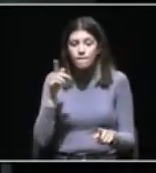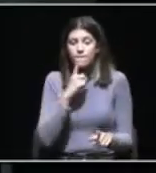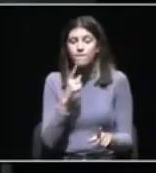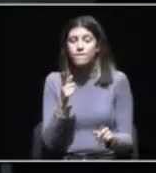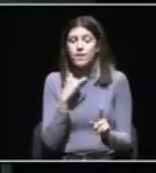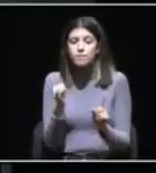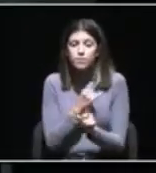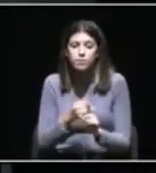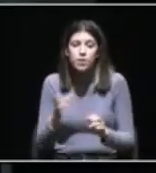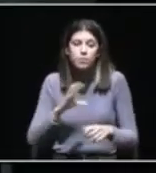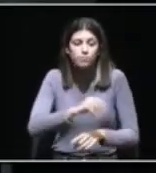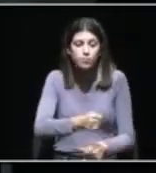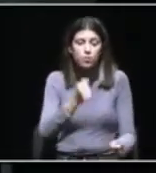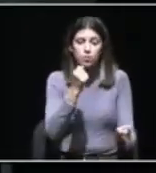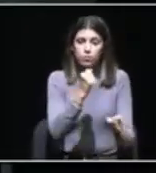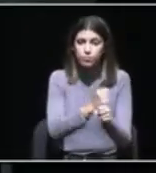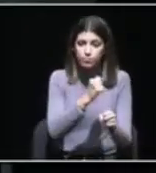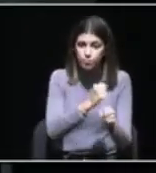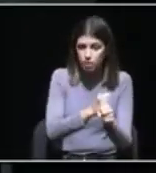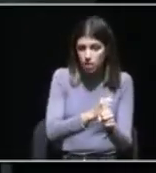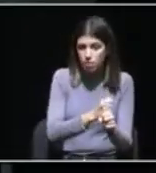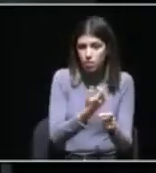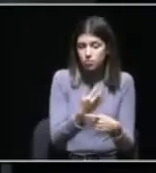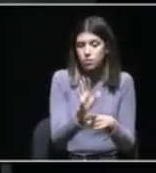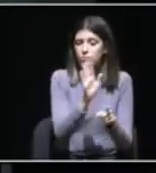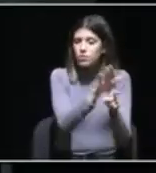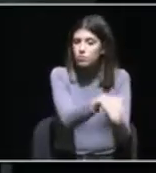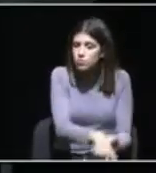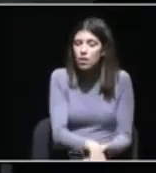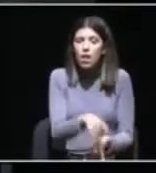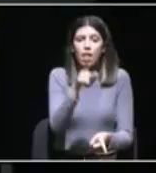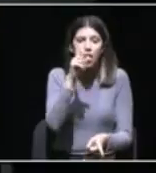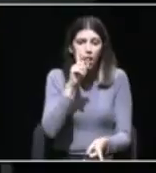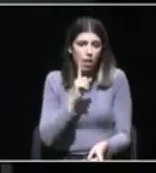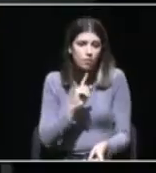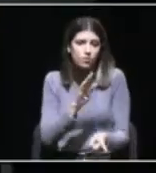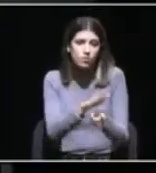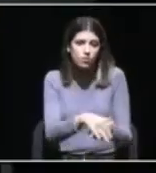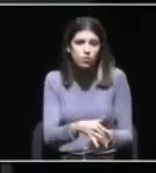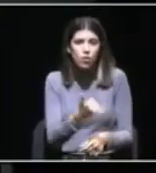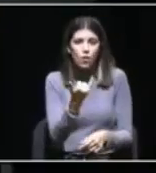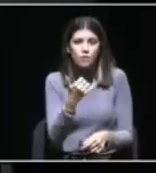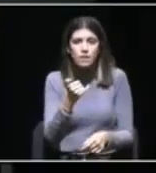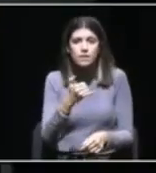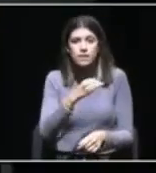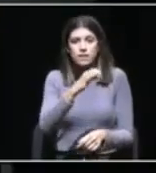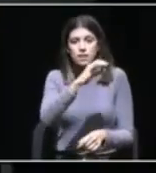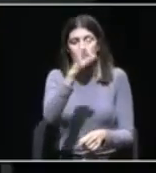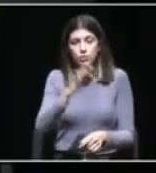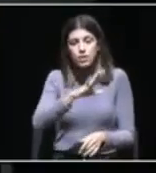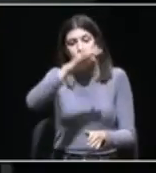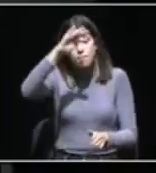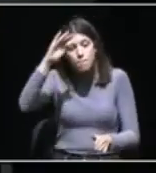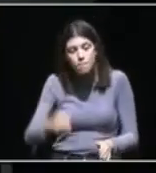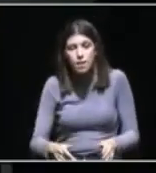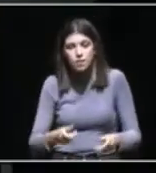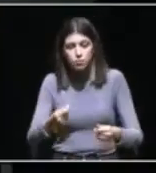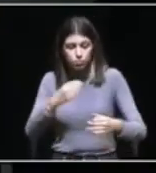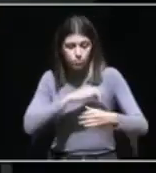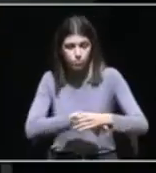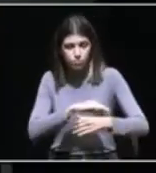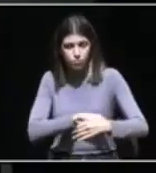século XXI, as mulheres ainda são discriminadas por serem mulheres e chegam a receber menos 25% do que os homens com as mesmas